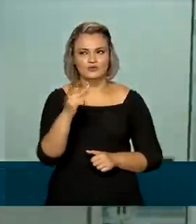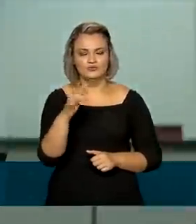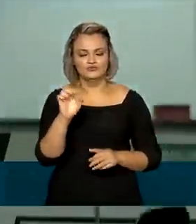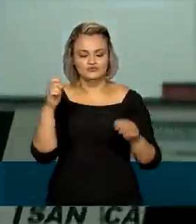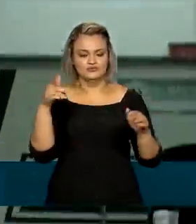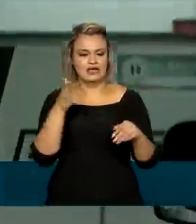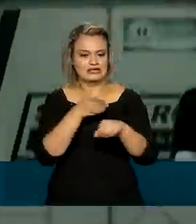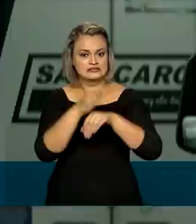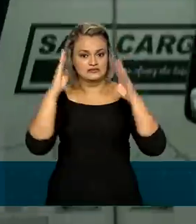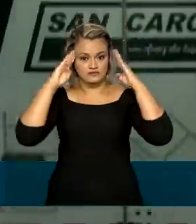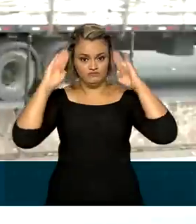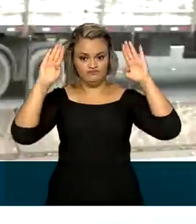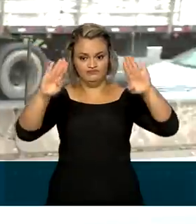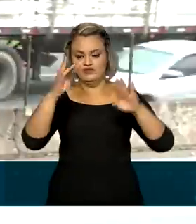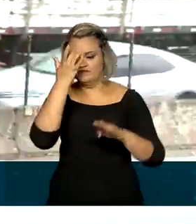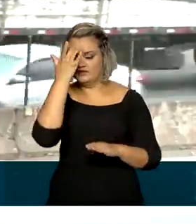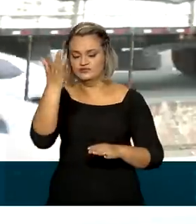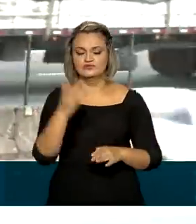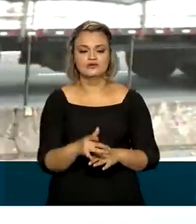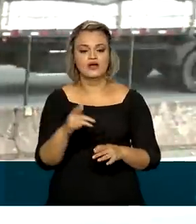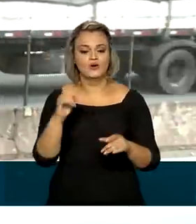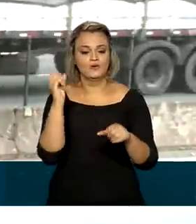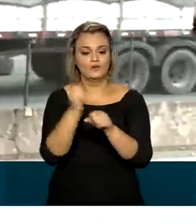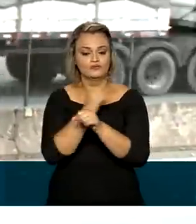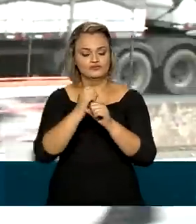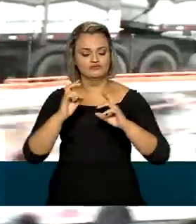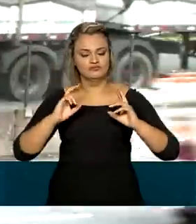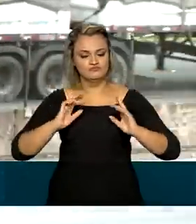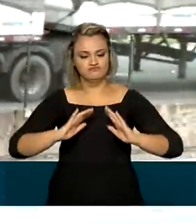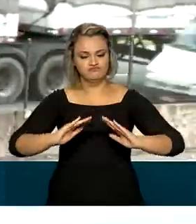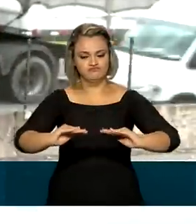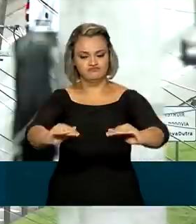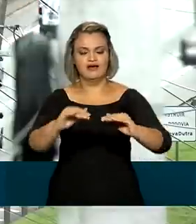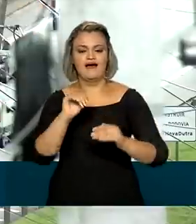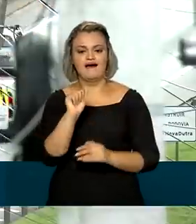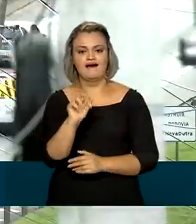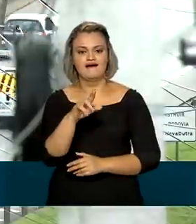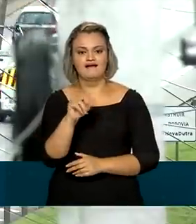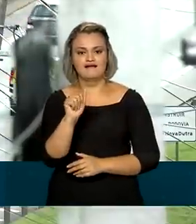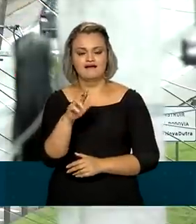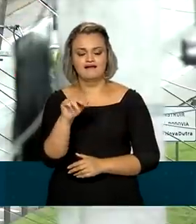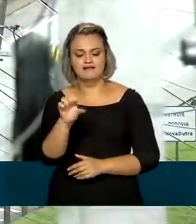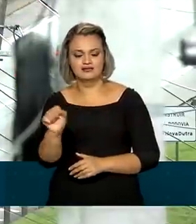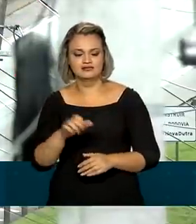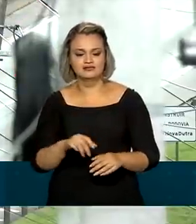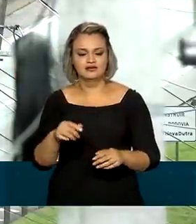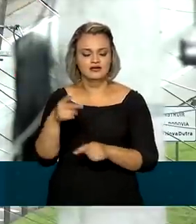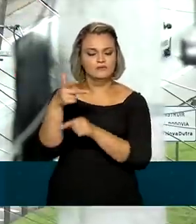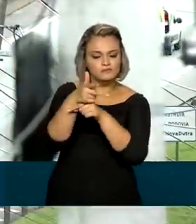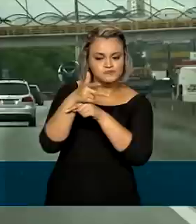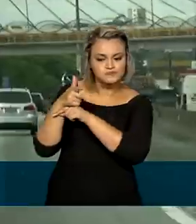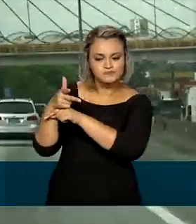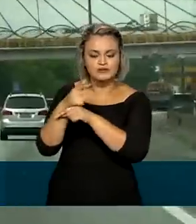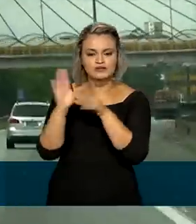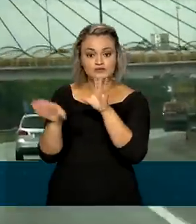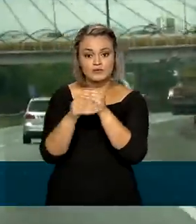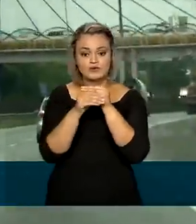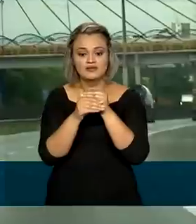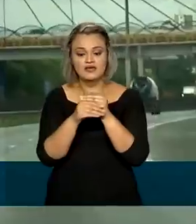aeroporto internacional de São Paulo, a construção de novas pistas na Serra de Araras, implantação de câmaras de segurança,